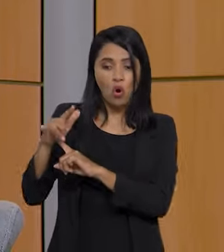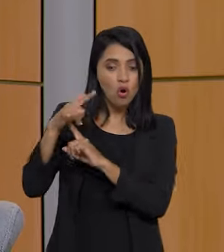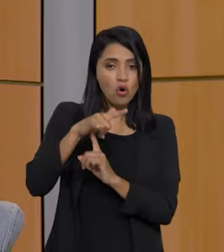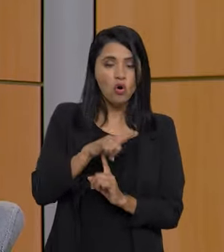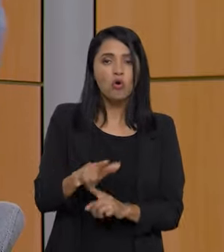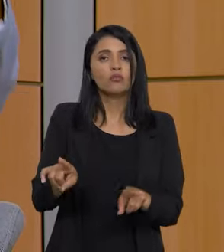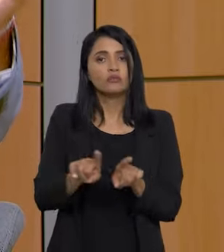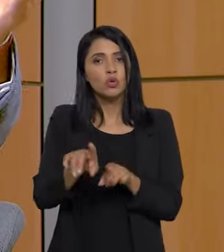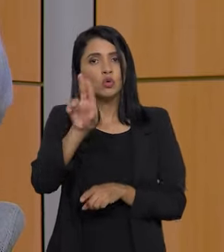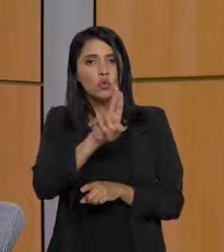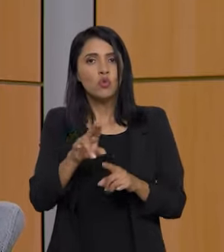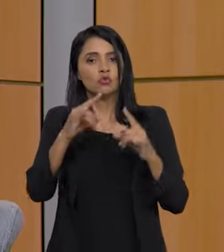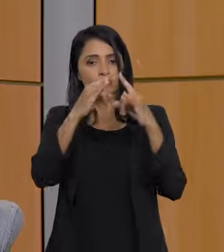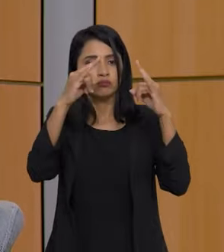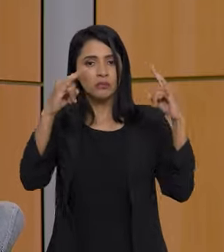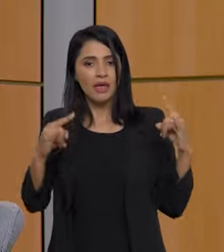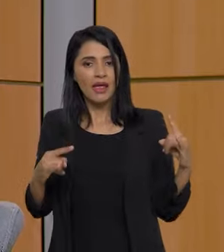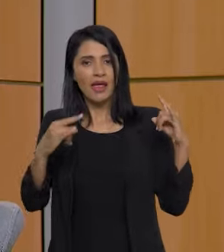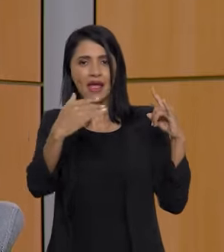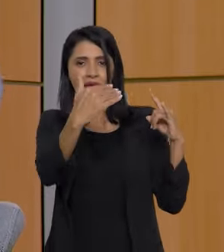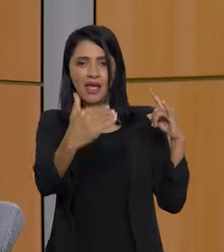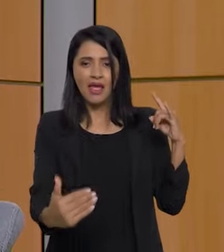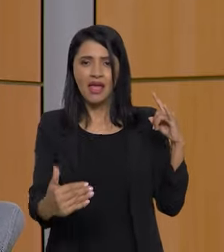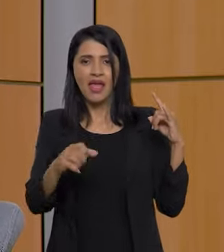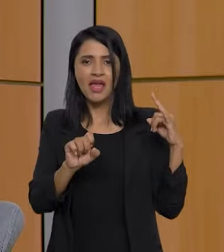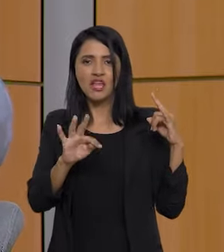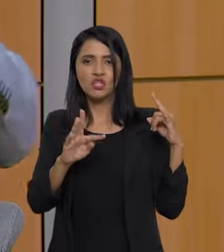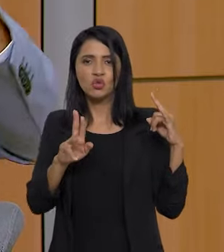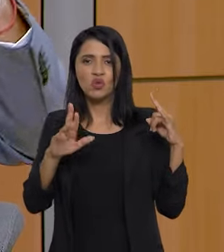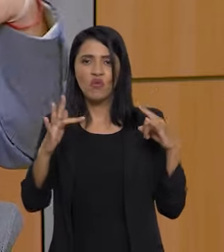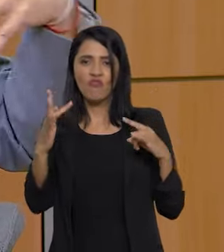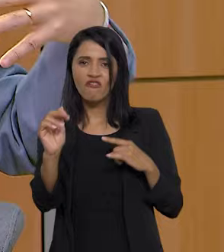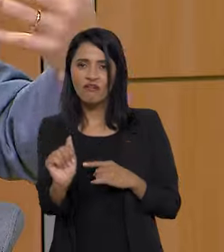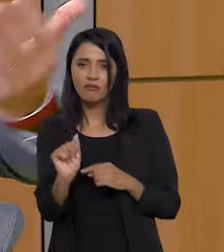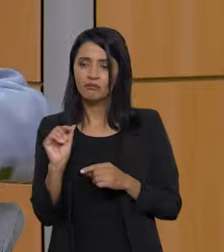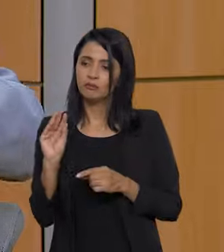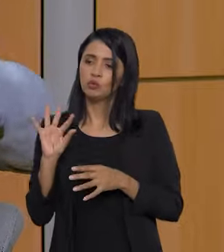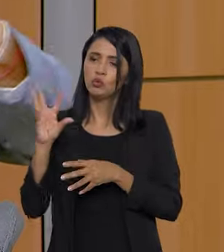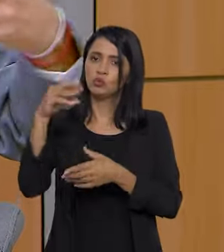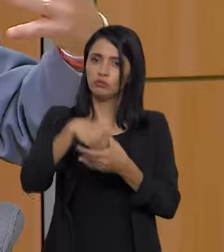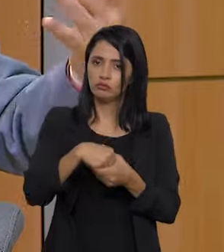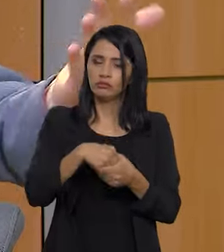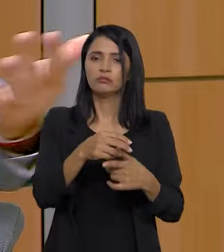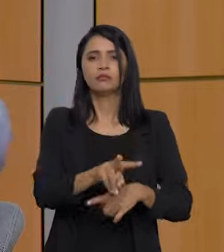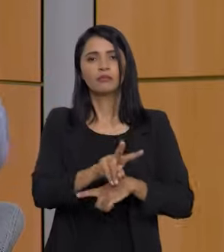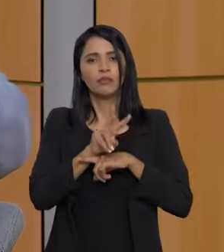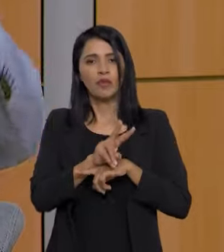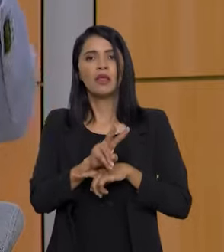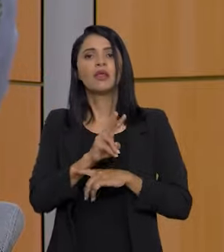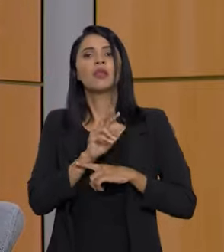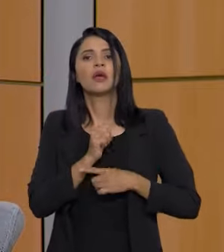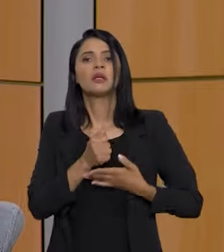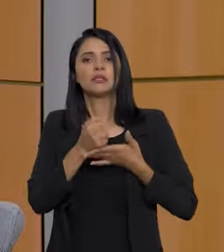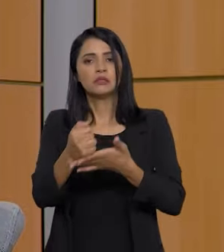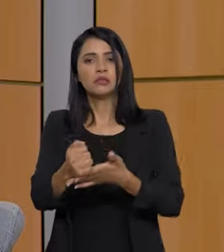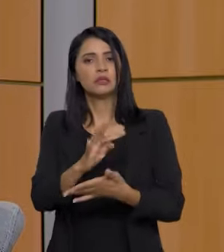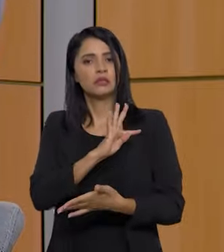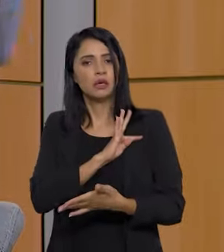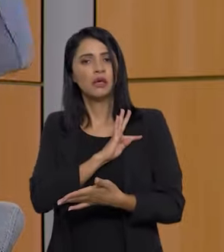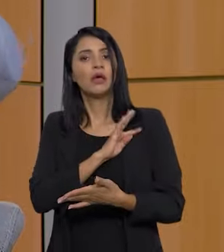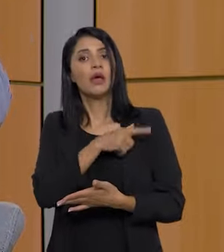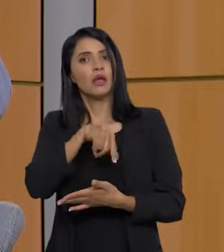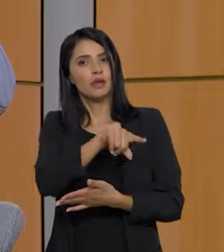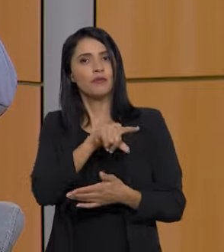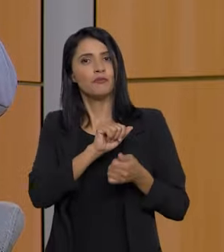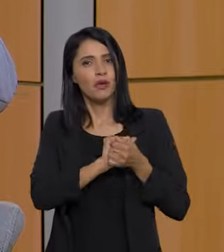querem o uso de estufas. Tudo isso nós estamos embutindo no crédito, na assistência técnica e trazendo